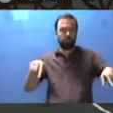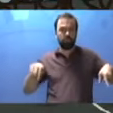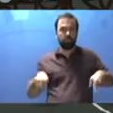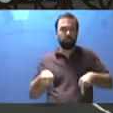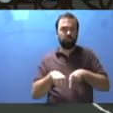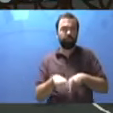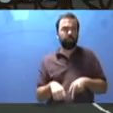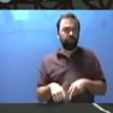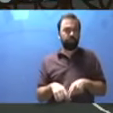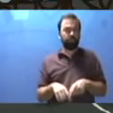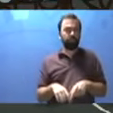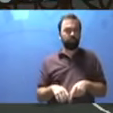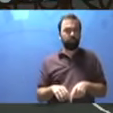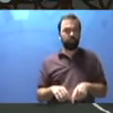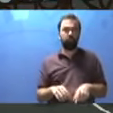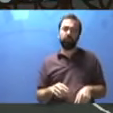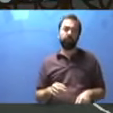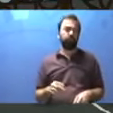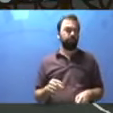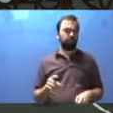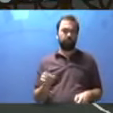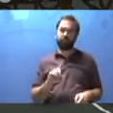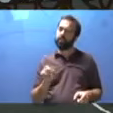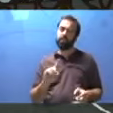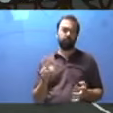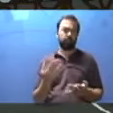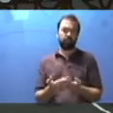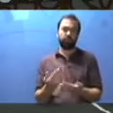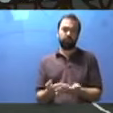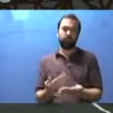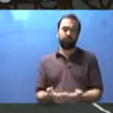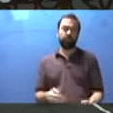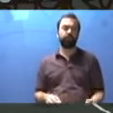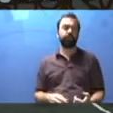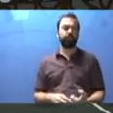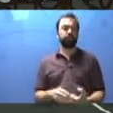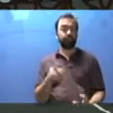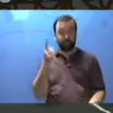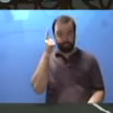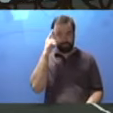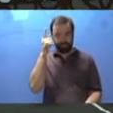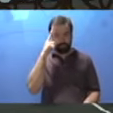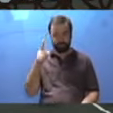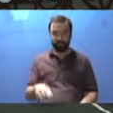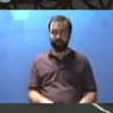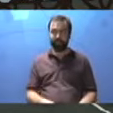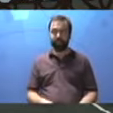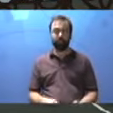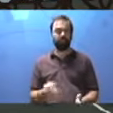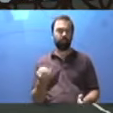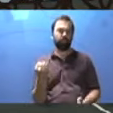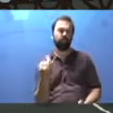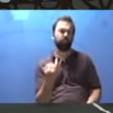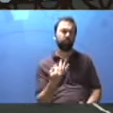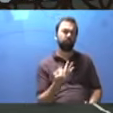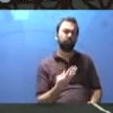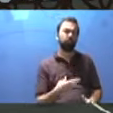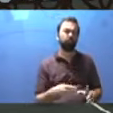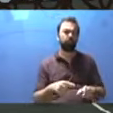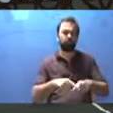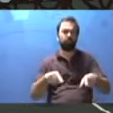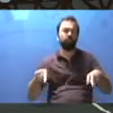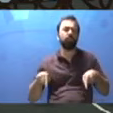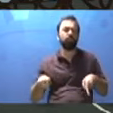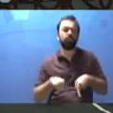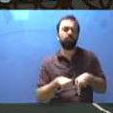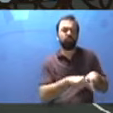espaços da escola, são salas, mas não são salas de aula. Vamos parar para pensar? Pensa lá na sua escola. Quantas salas tem que você